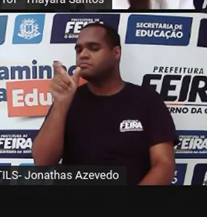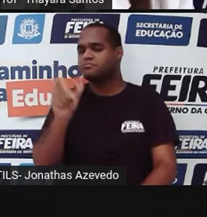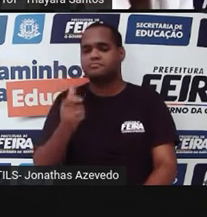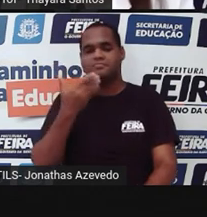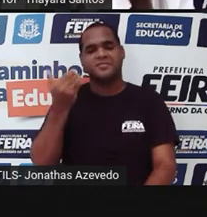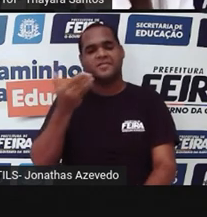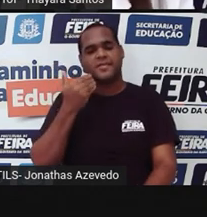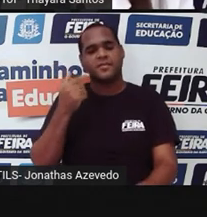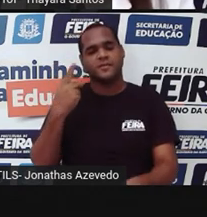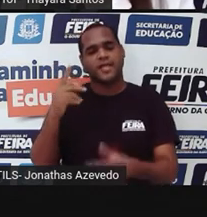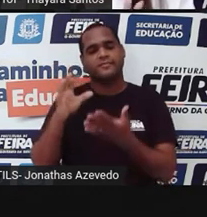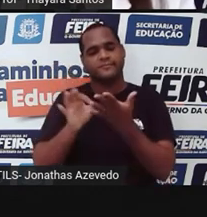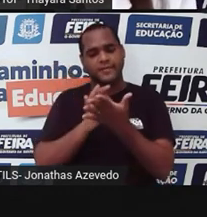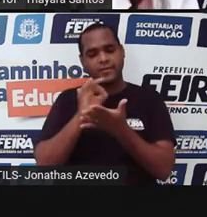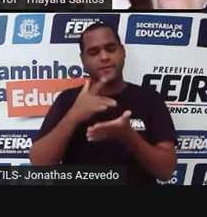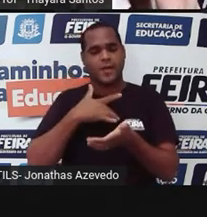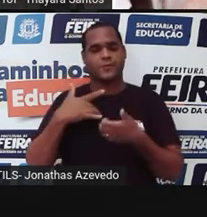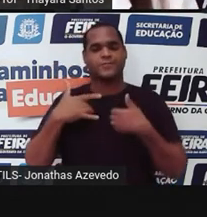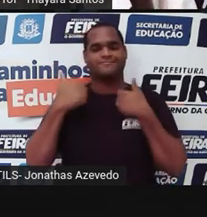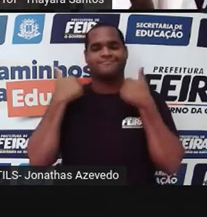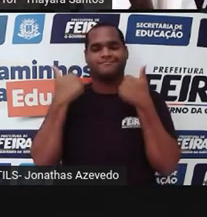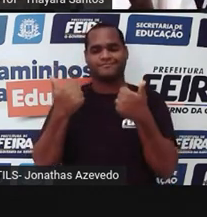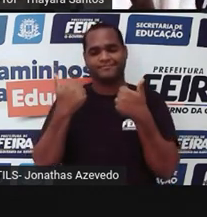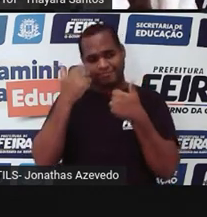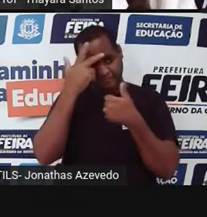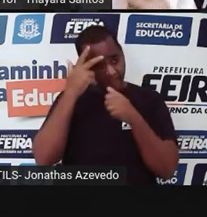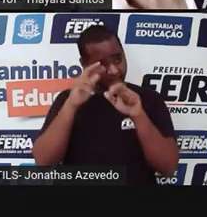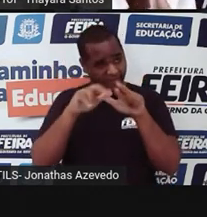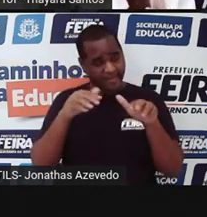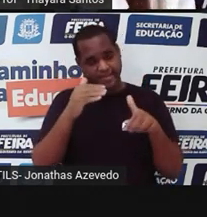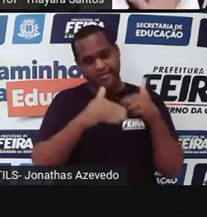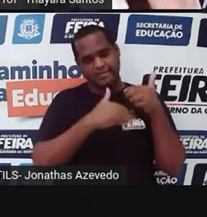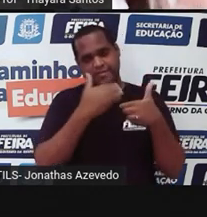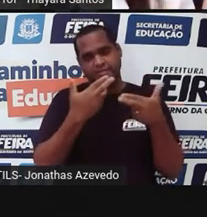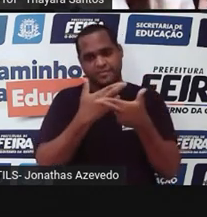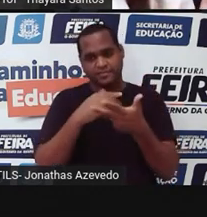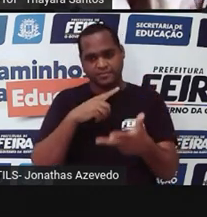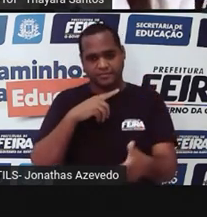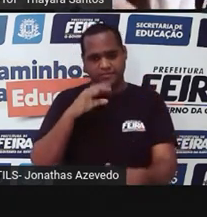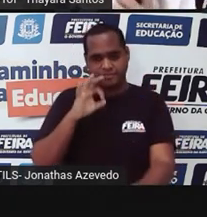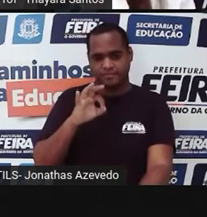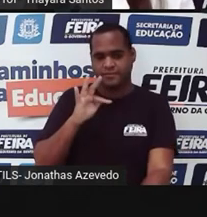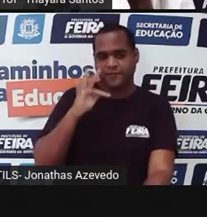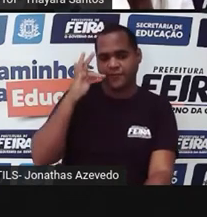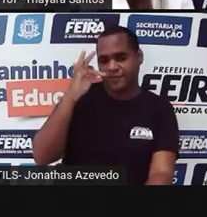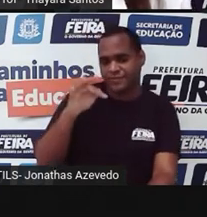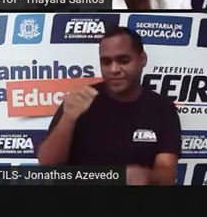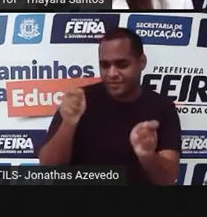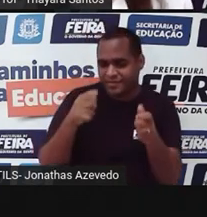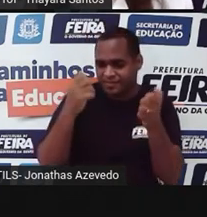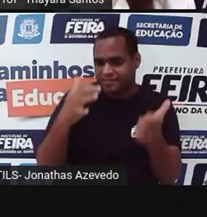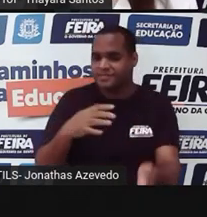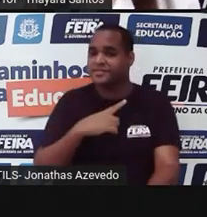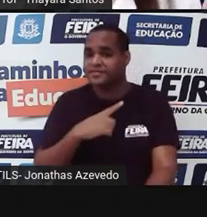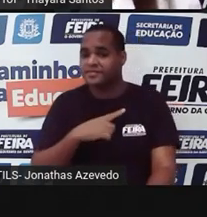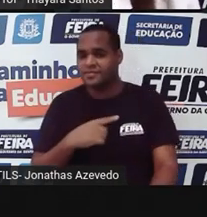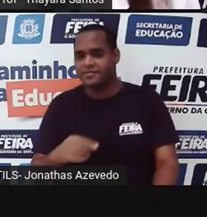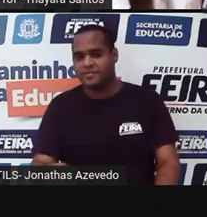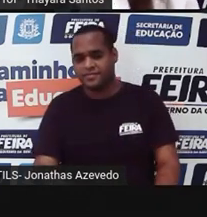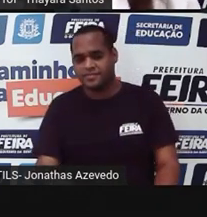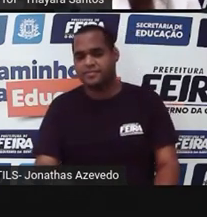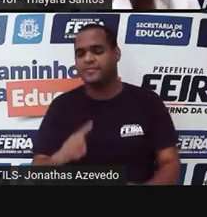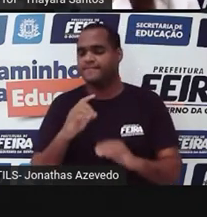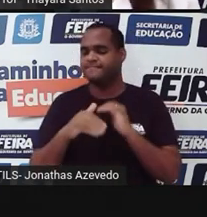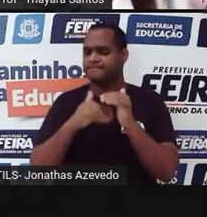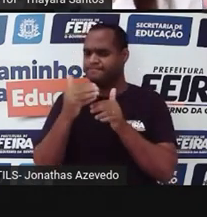melhorar a saúde dos indivíduos também. Então, são coisas aí que vão se desenvolver ainda para o futuro. A gente ainda não tem muitos avanços nessa área